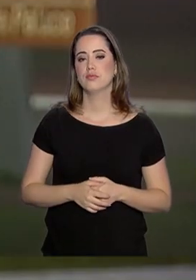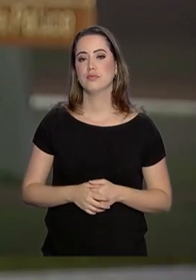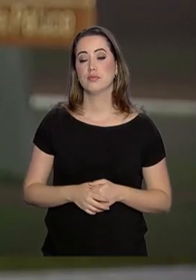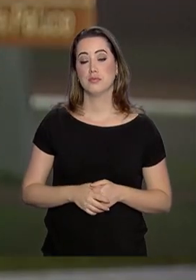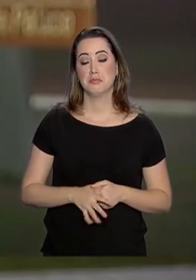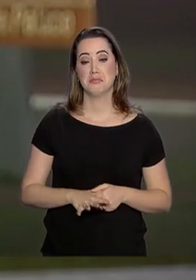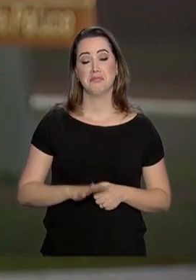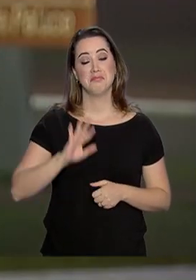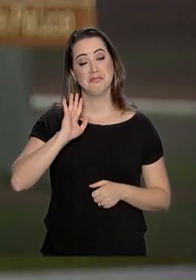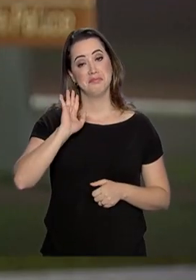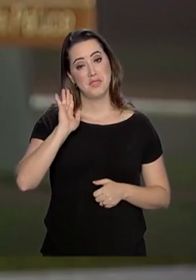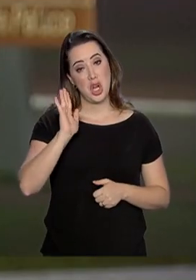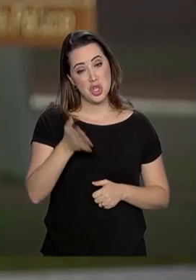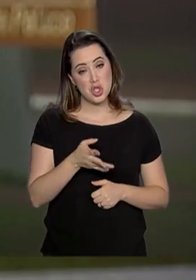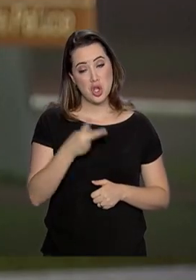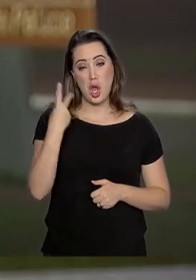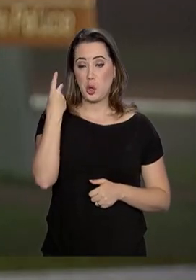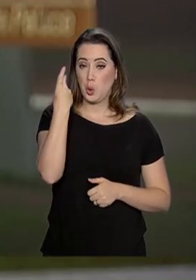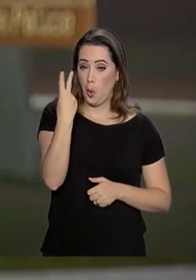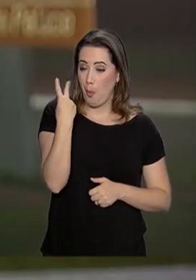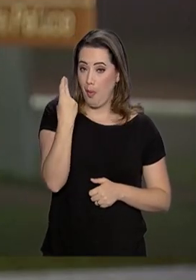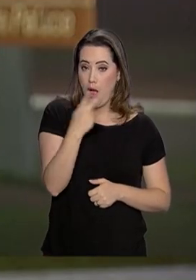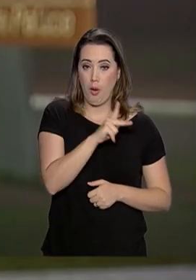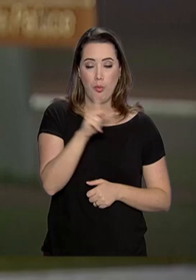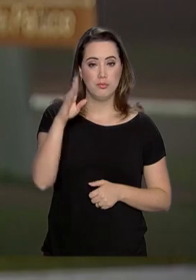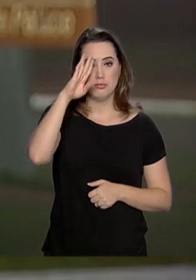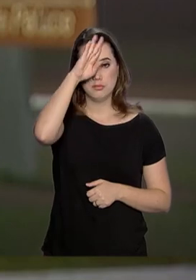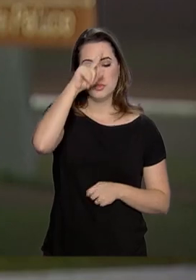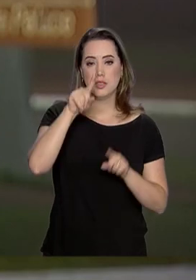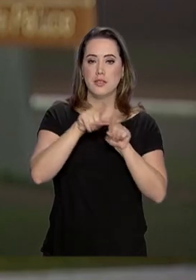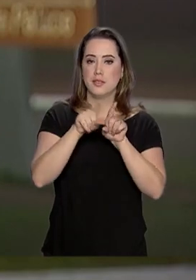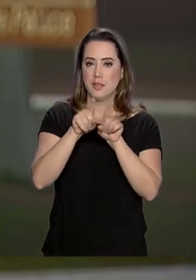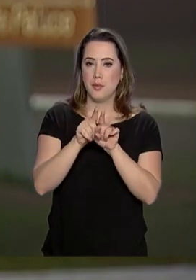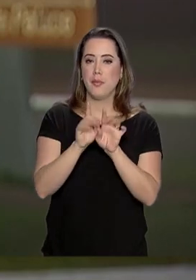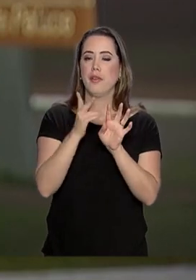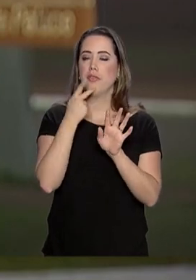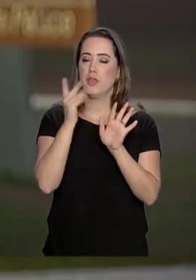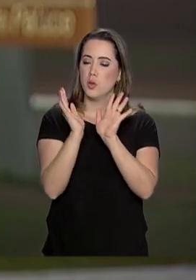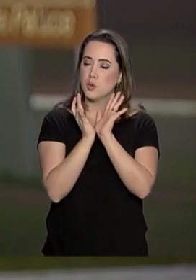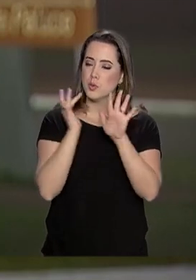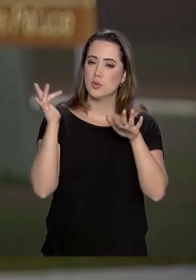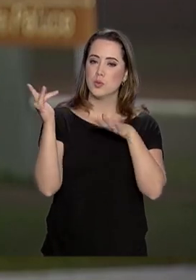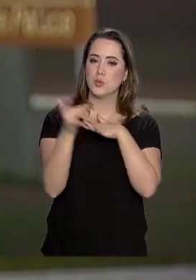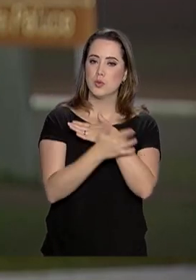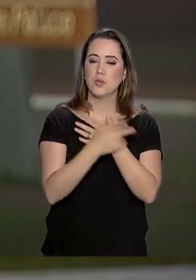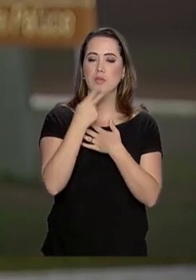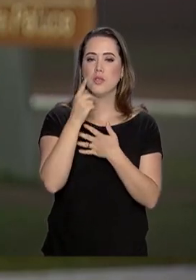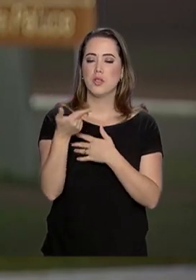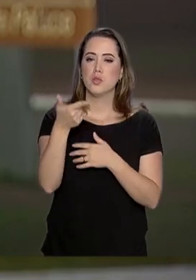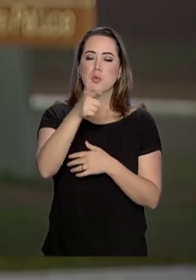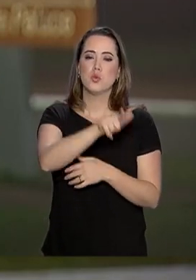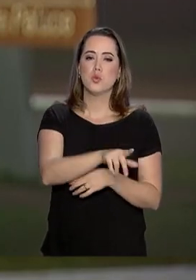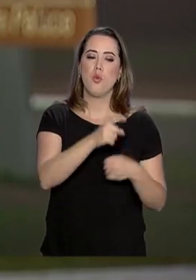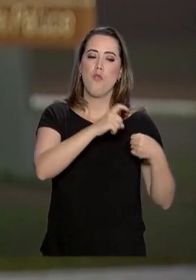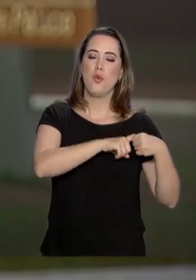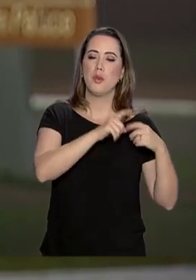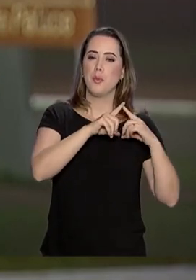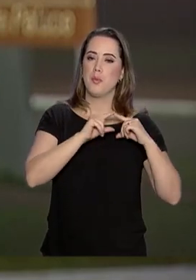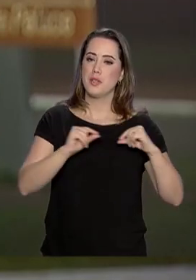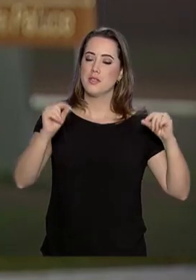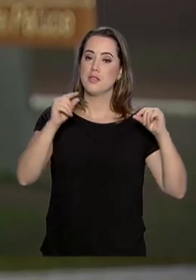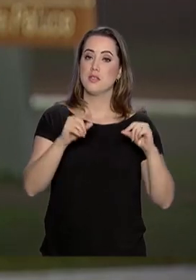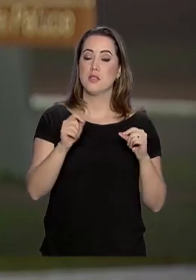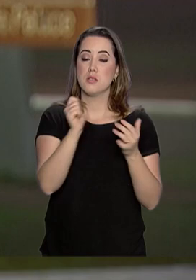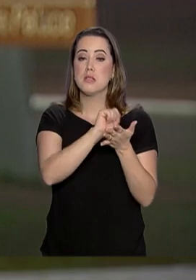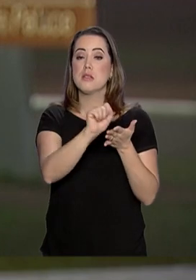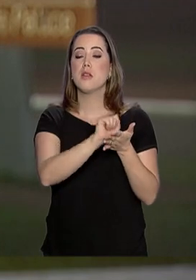Como já é habitual e comum, o presidente Jair Bolsonaro também se manifestou pelas redes sociais, falou sobre esse retorno à Brasília. No